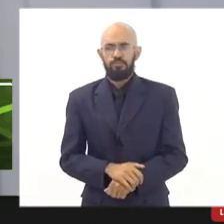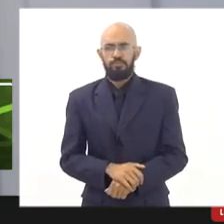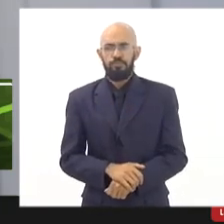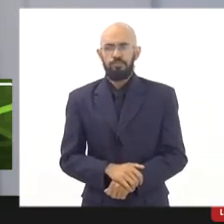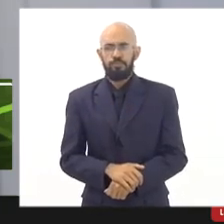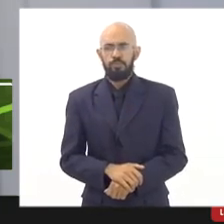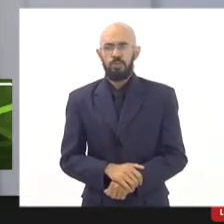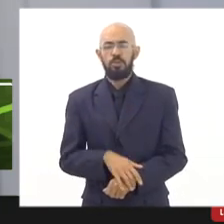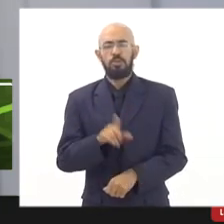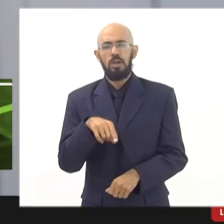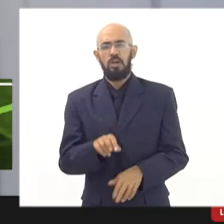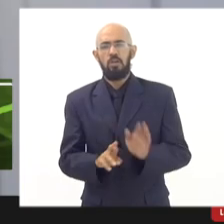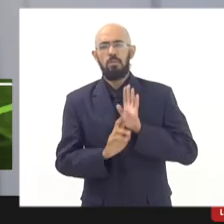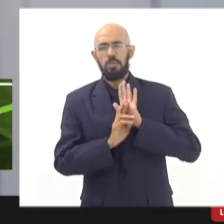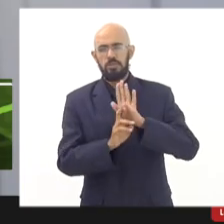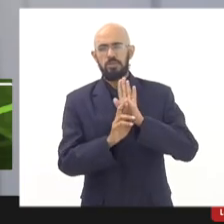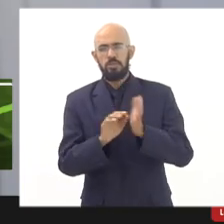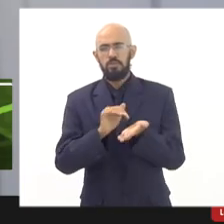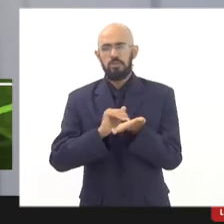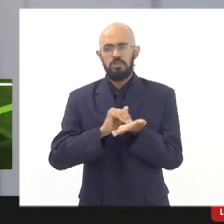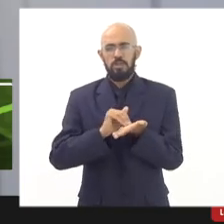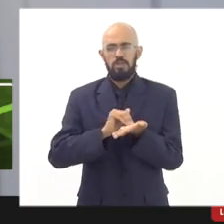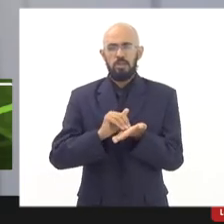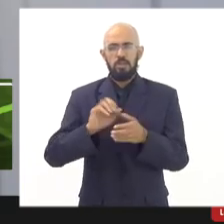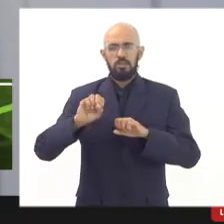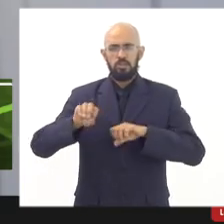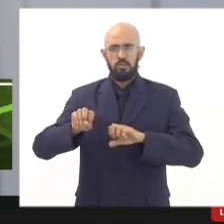os representantes da Secretaria de Educação hoje.